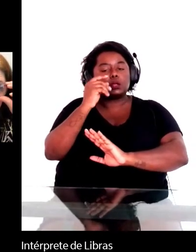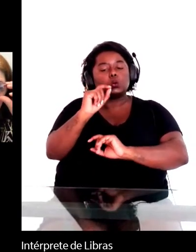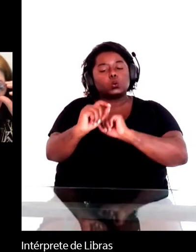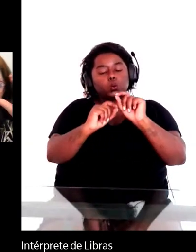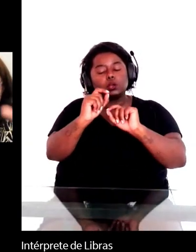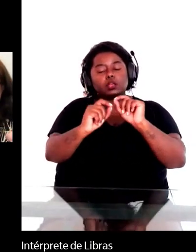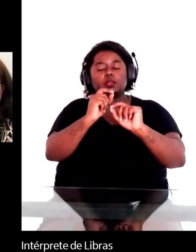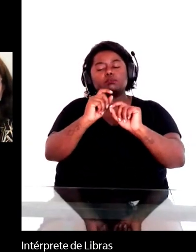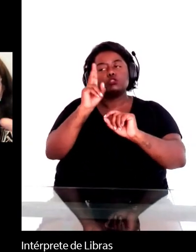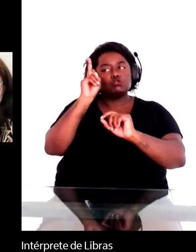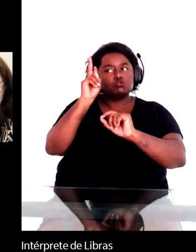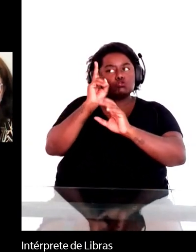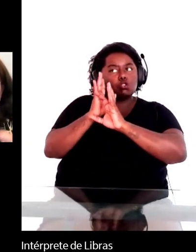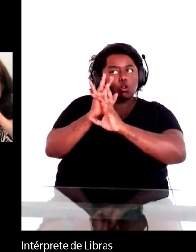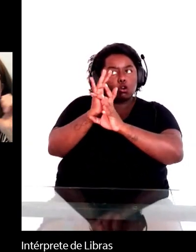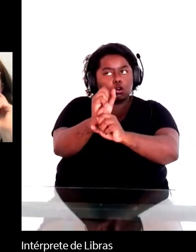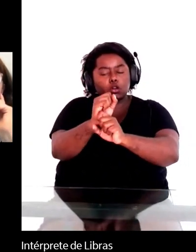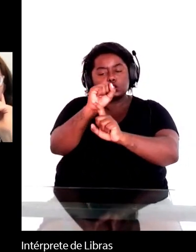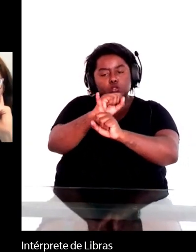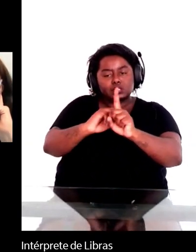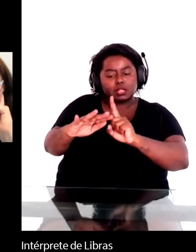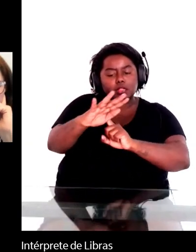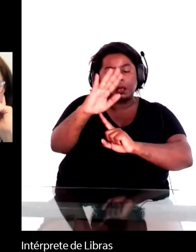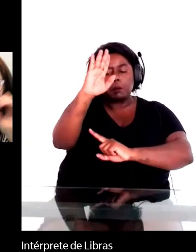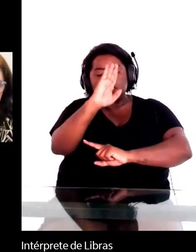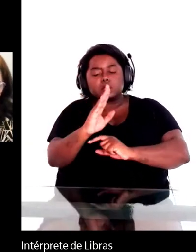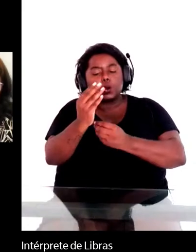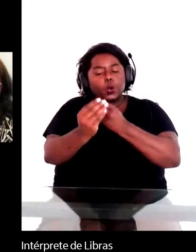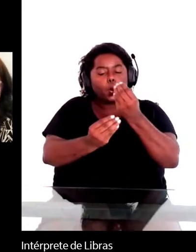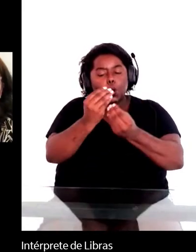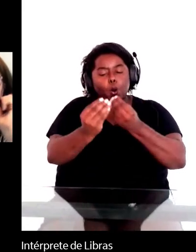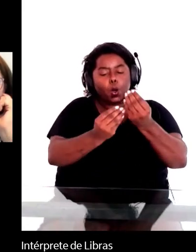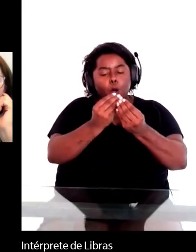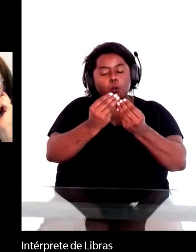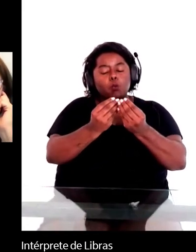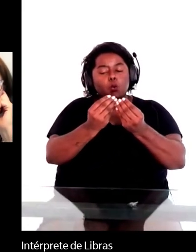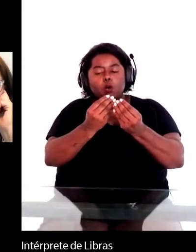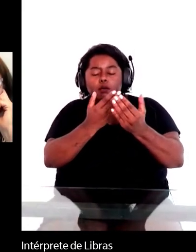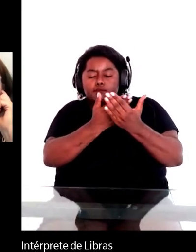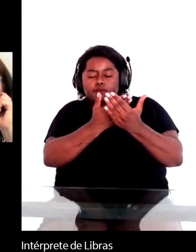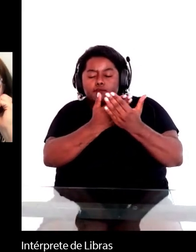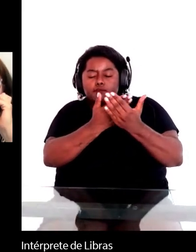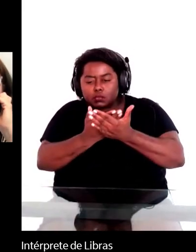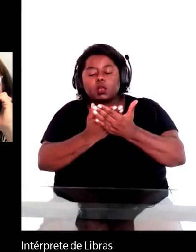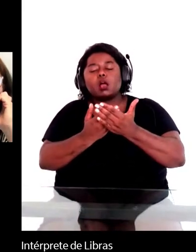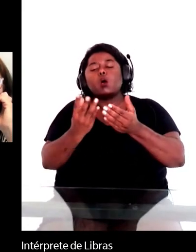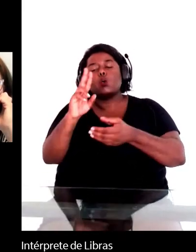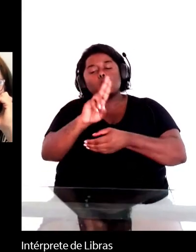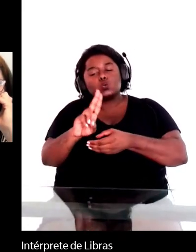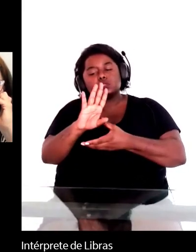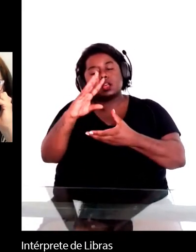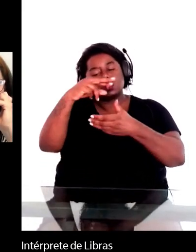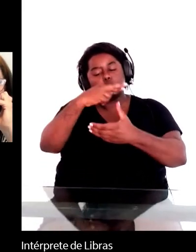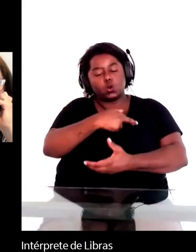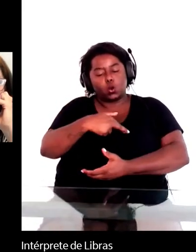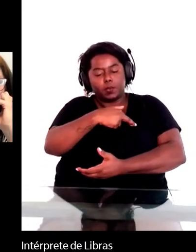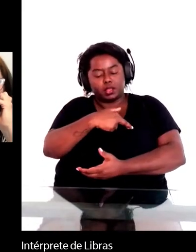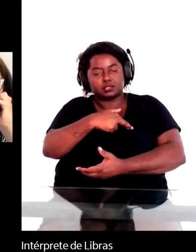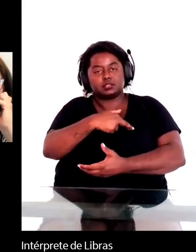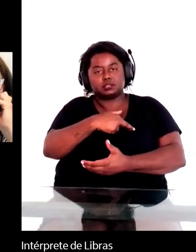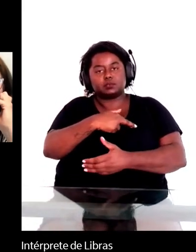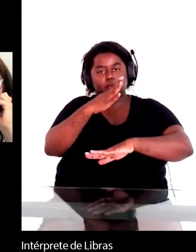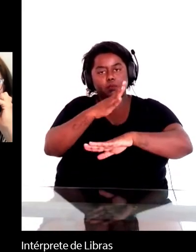brasileira a partir desses romances até o modernismo com Parque Industrial.